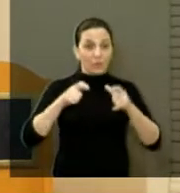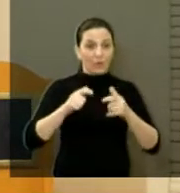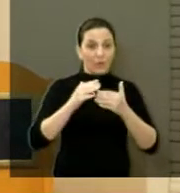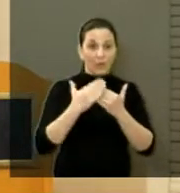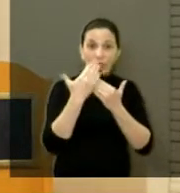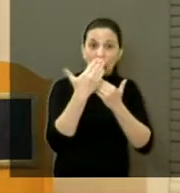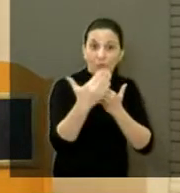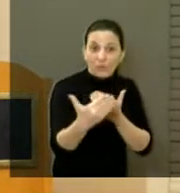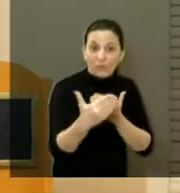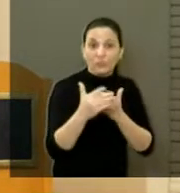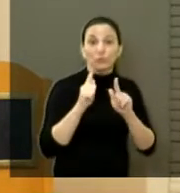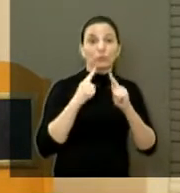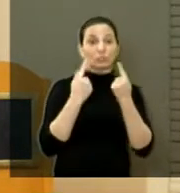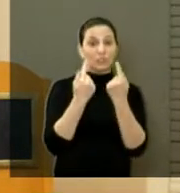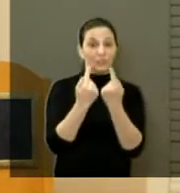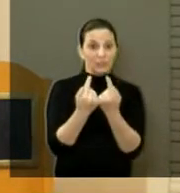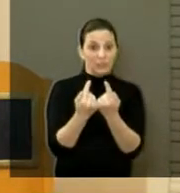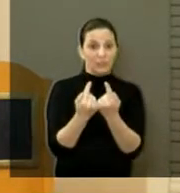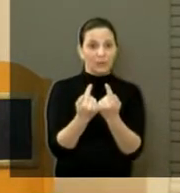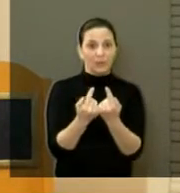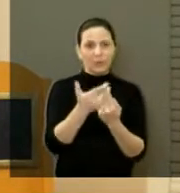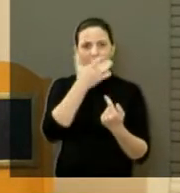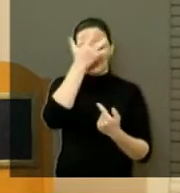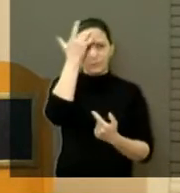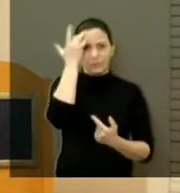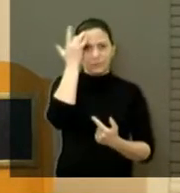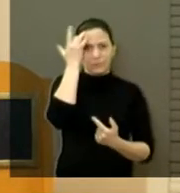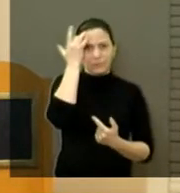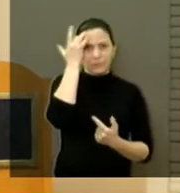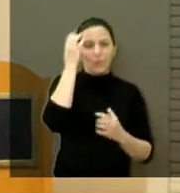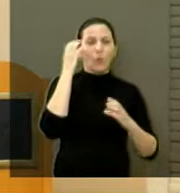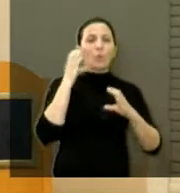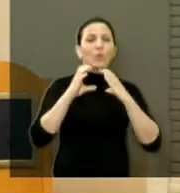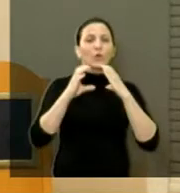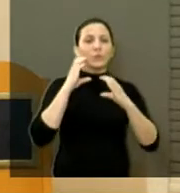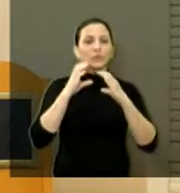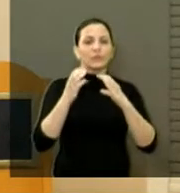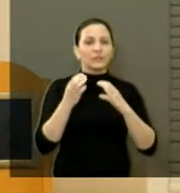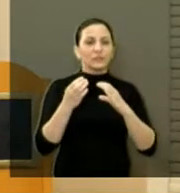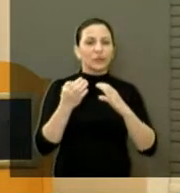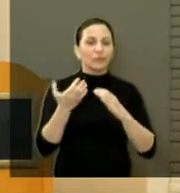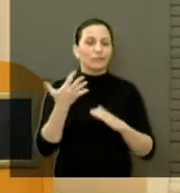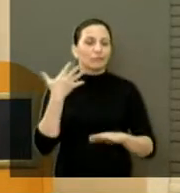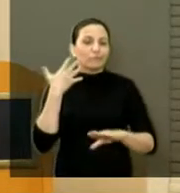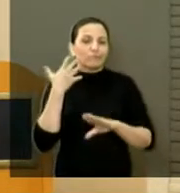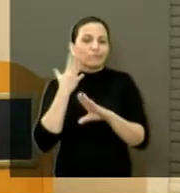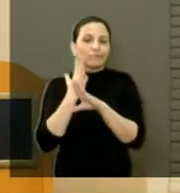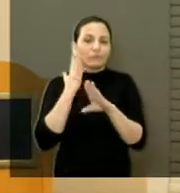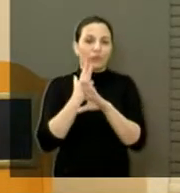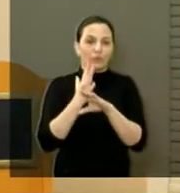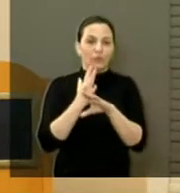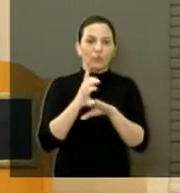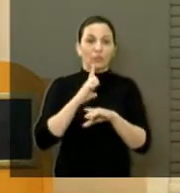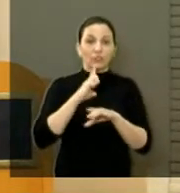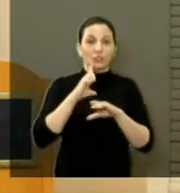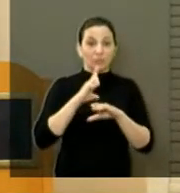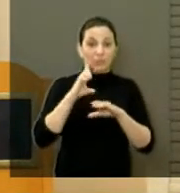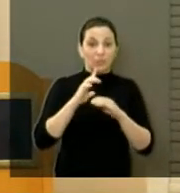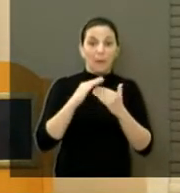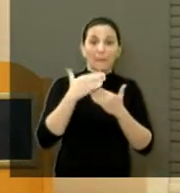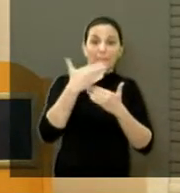ao gigantão, mas as pessoas, talvez a comunicação não chegou para essas pessoas, mas tinha uma balarraca.